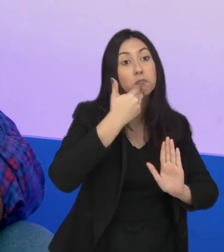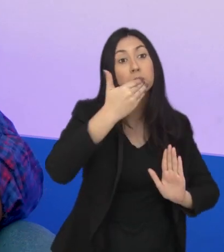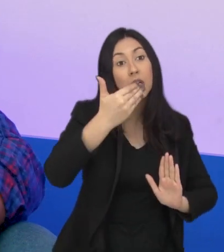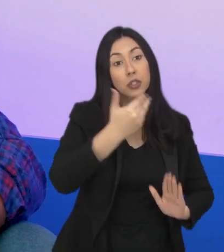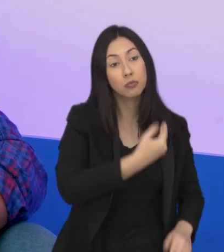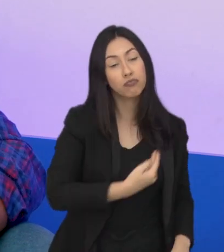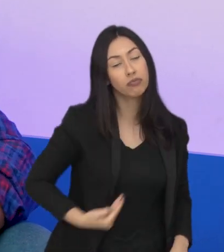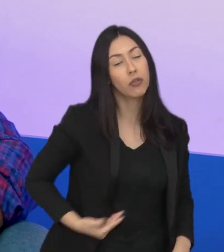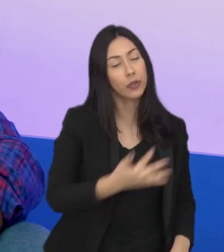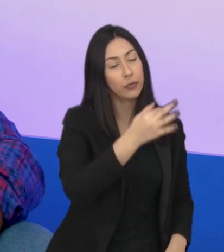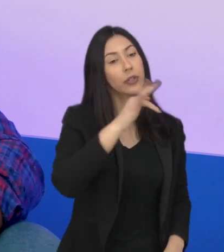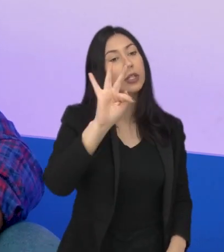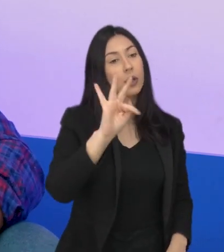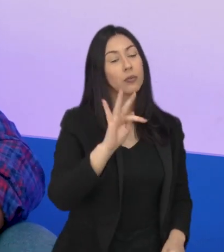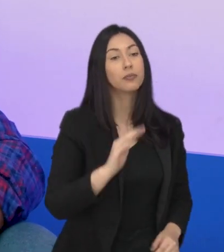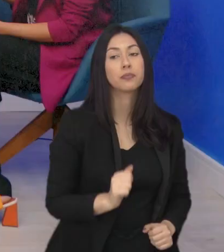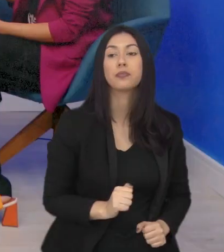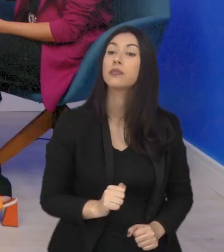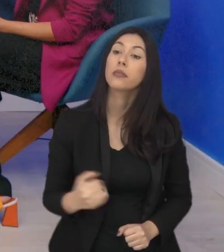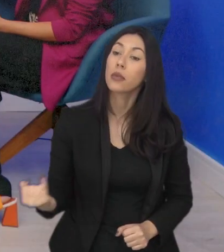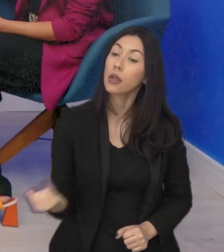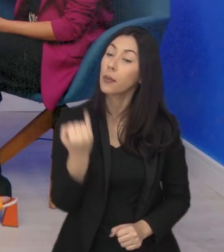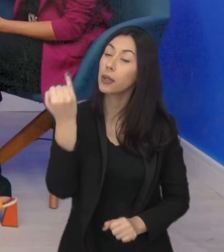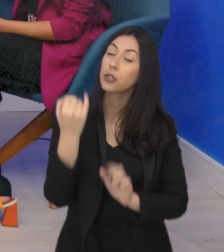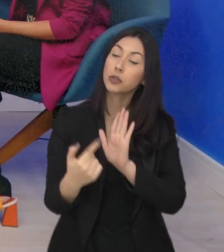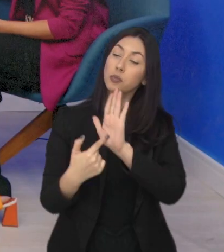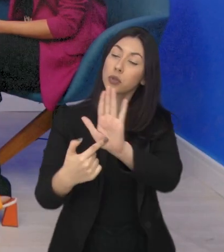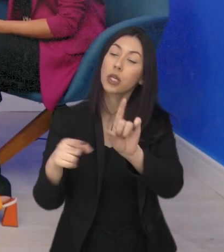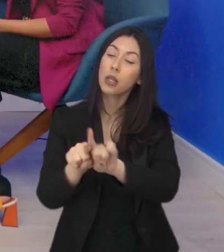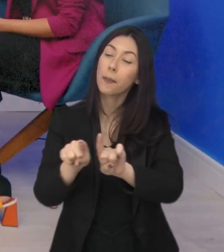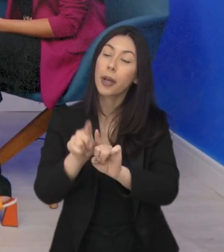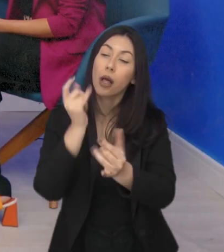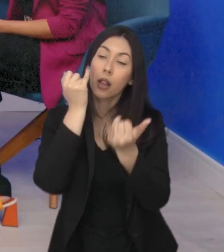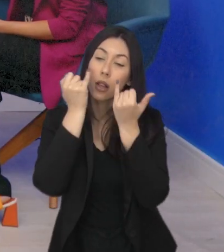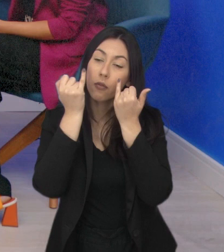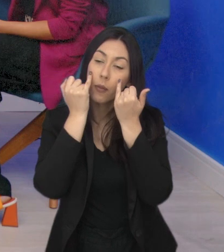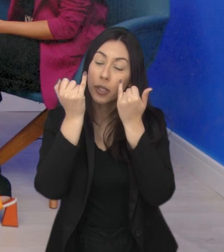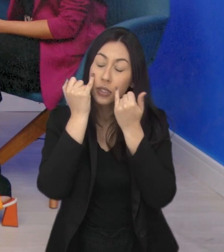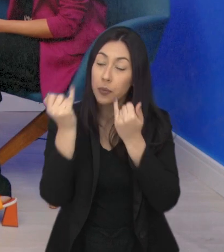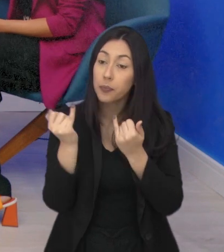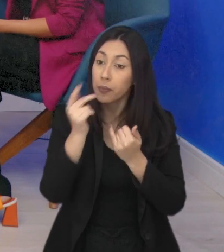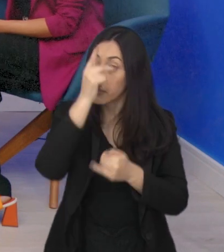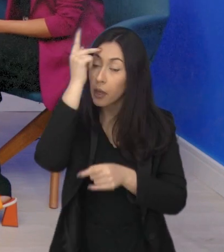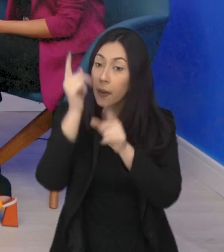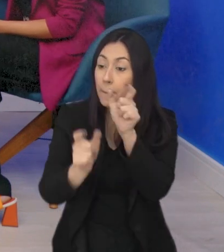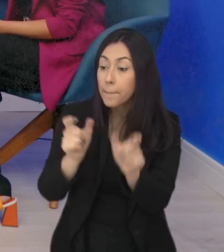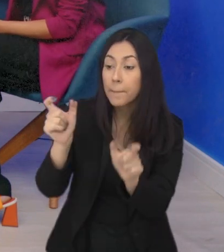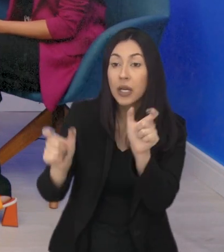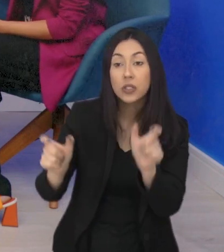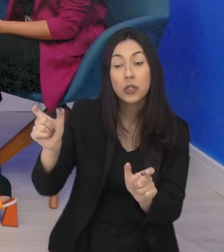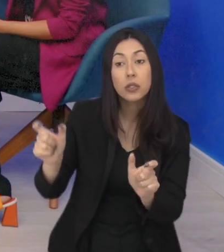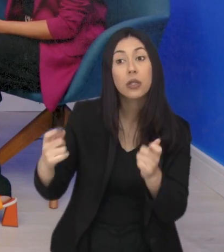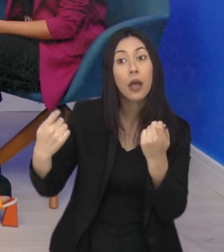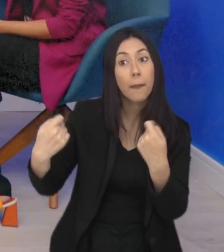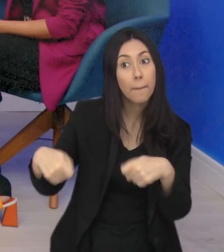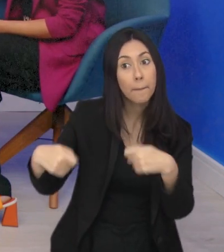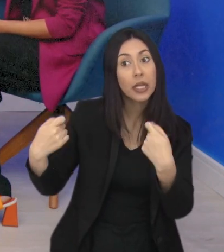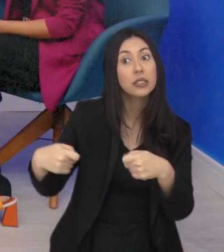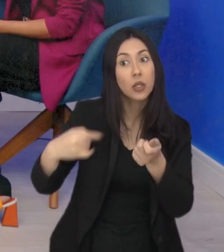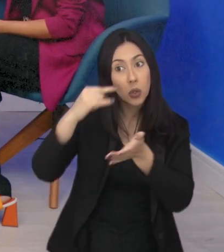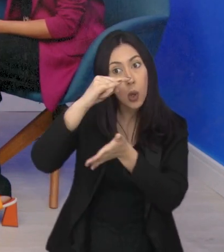passa a ser federal. E é importante a gente ressaltar também uma informação que essas pessoas têm que estar devidamente